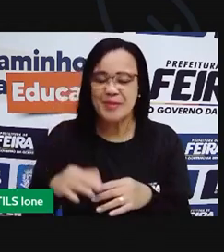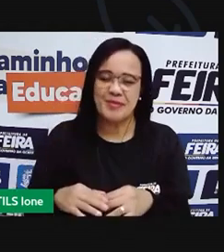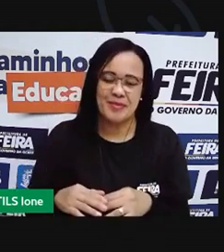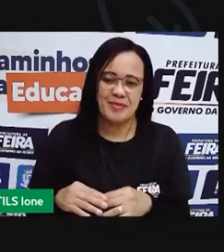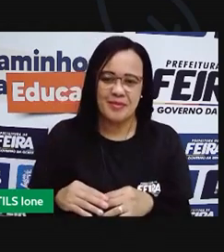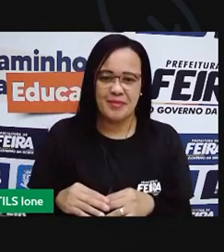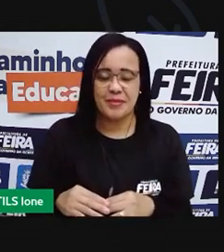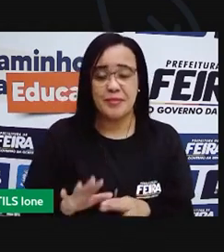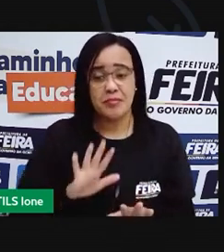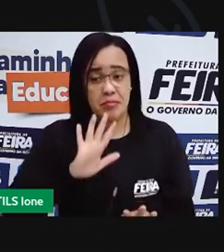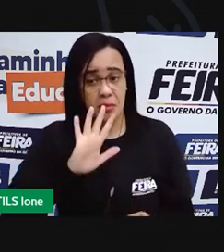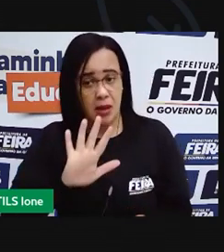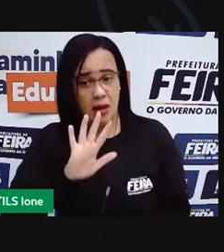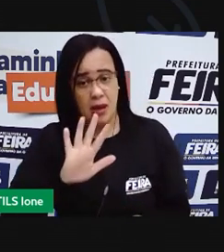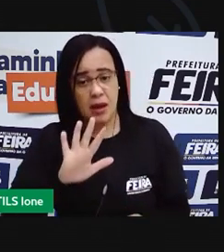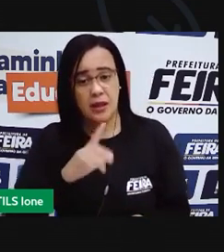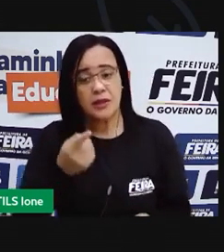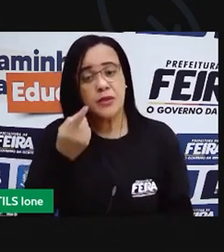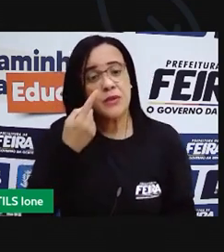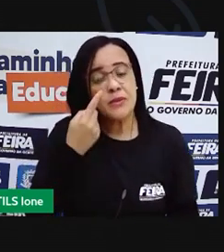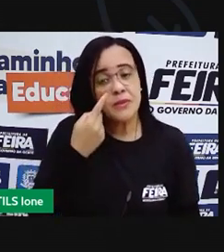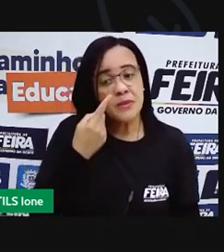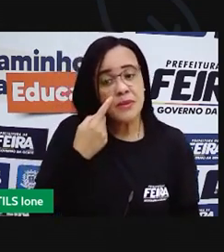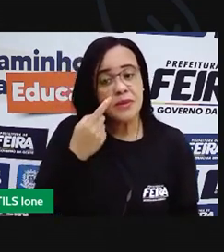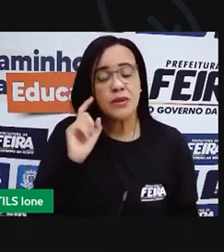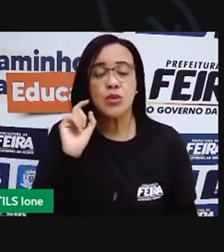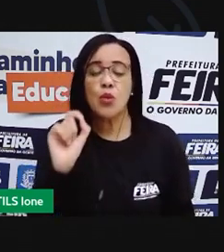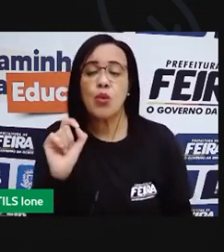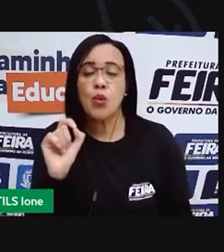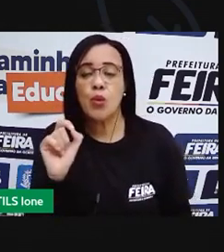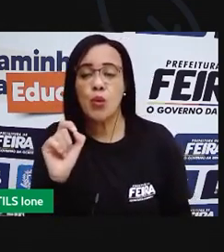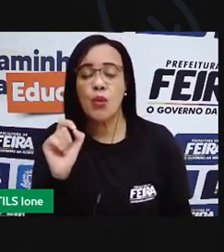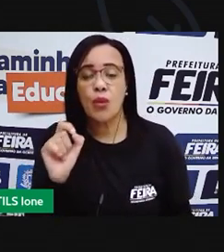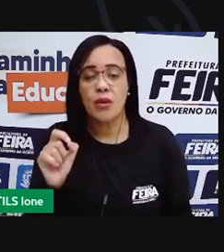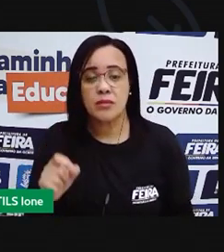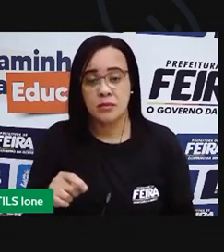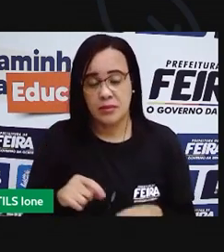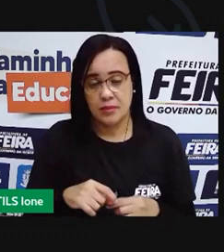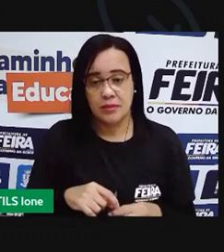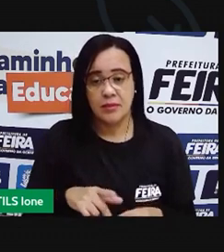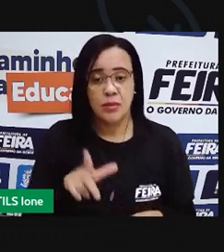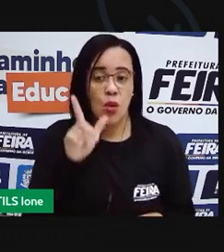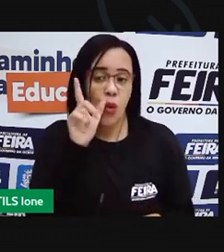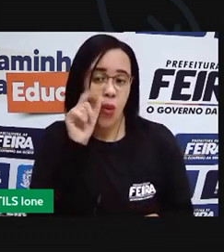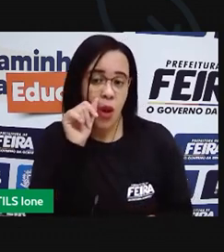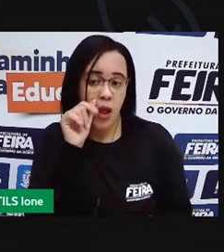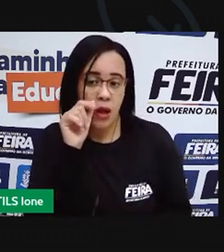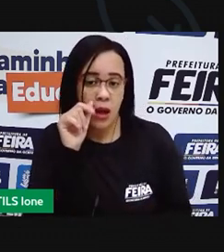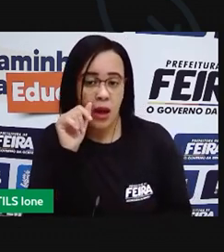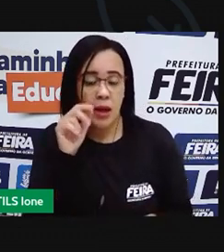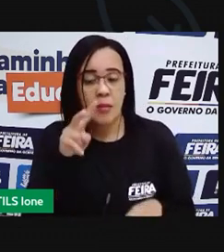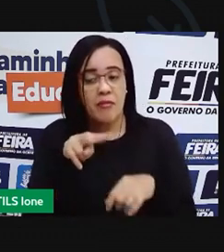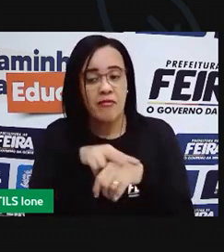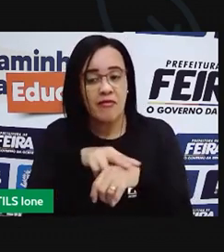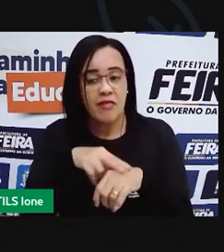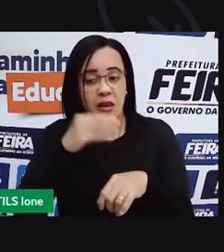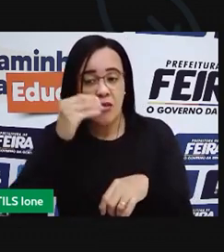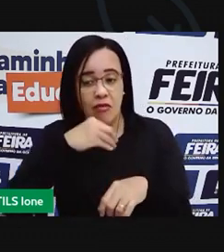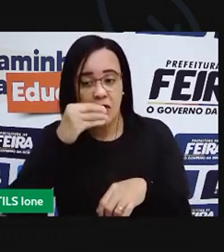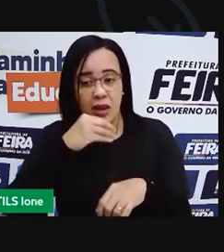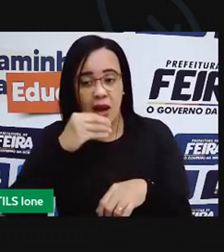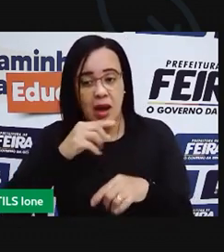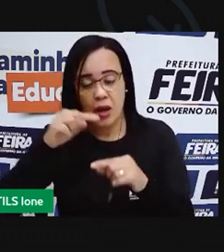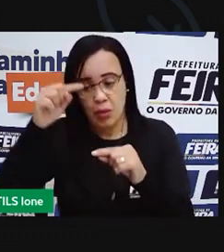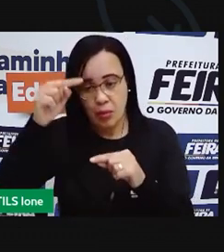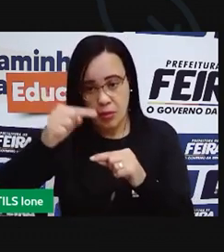mas aqui a gente já vê que este lápis é menor do que esse, e esse